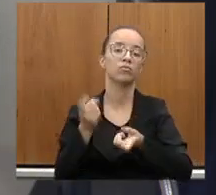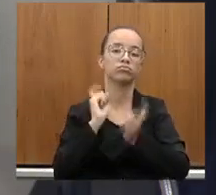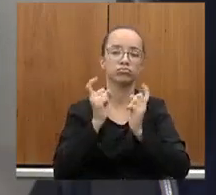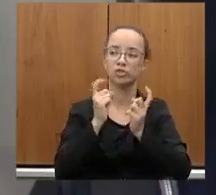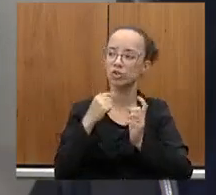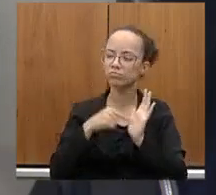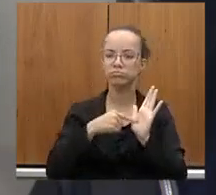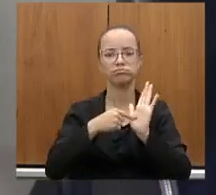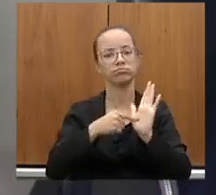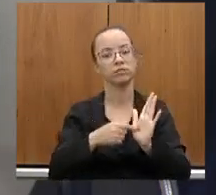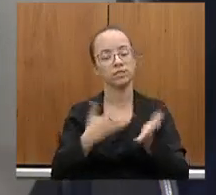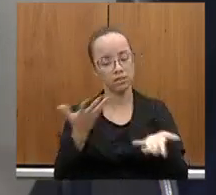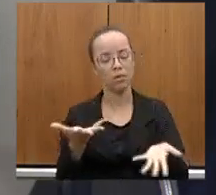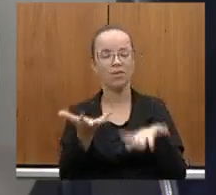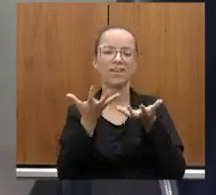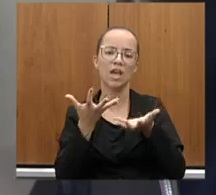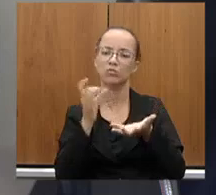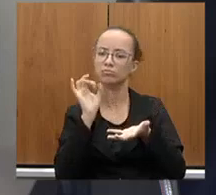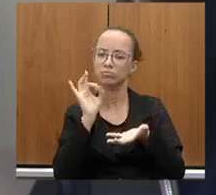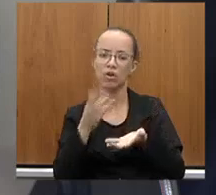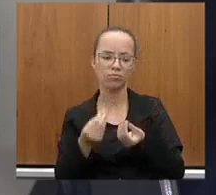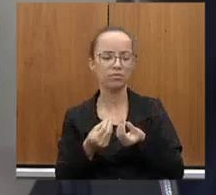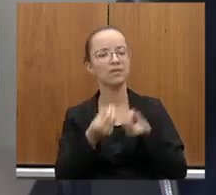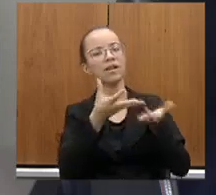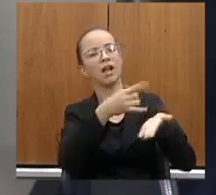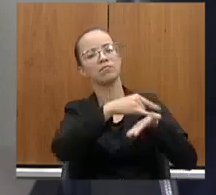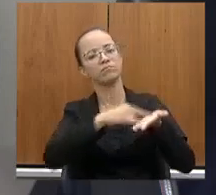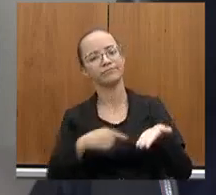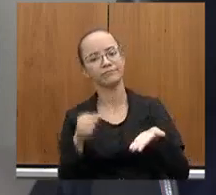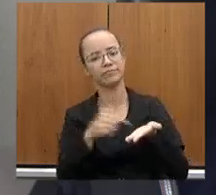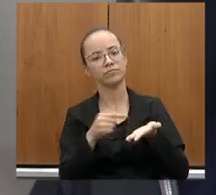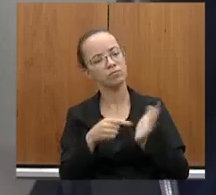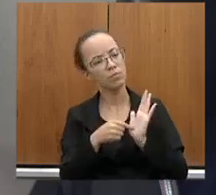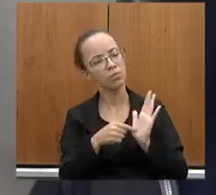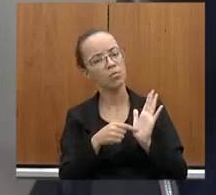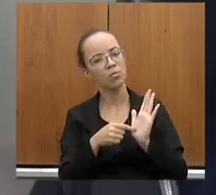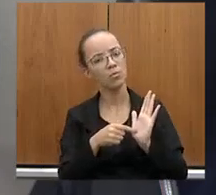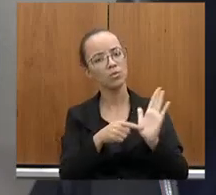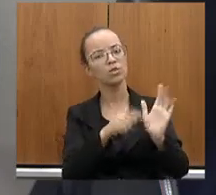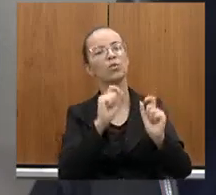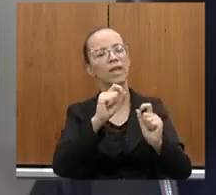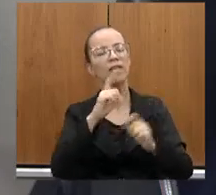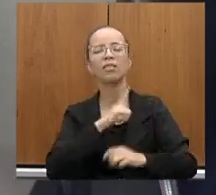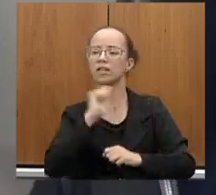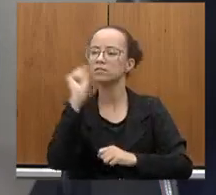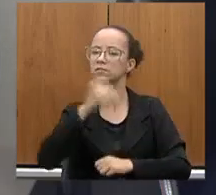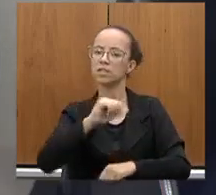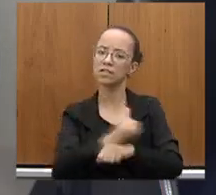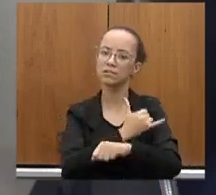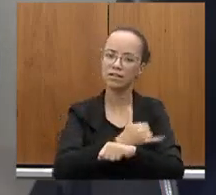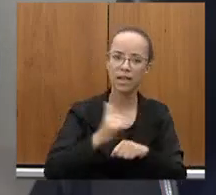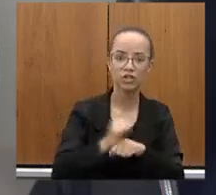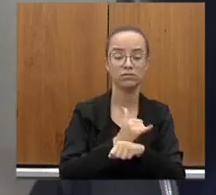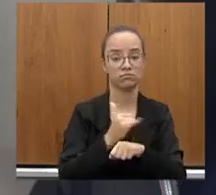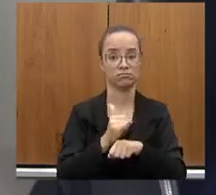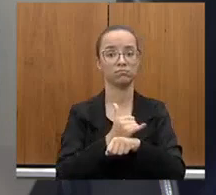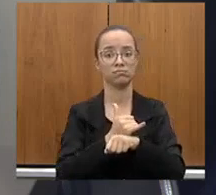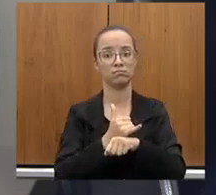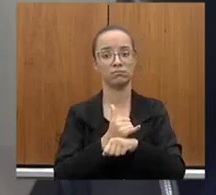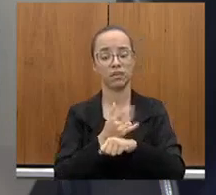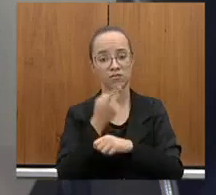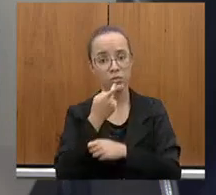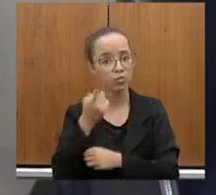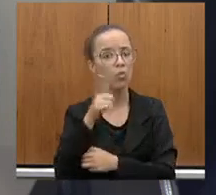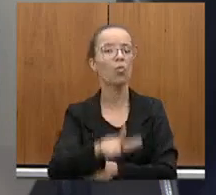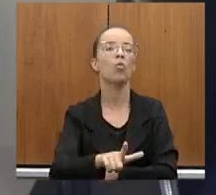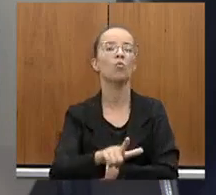aqui na Assembleia. Então, eu quero entregar. Na verdade, eu quero fazer essa entrega, demonstrando que existem alternativas e que, reforçando